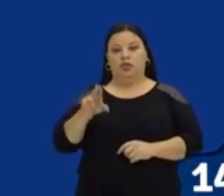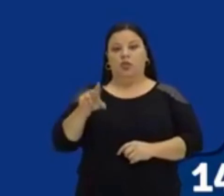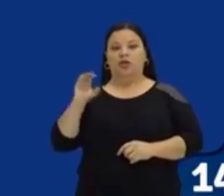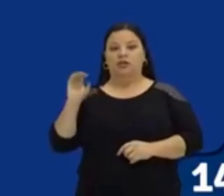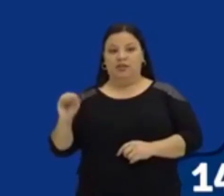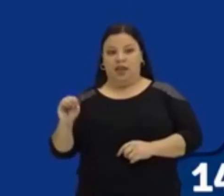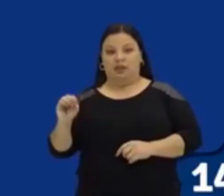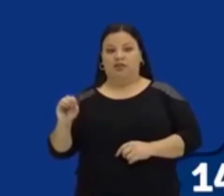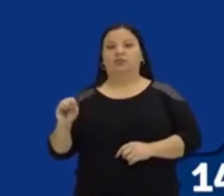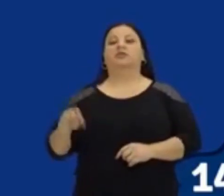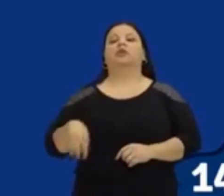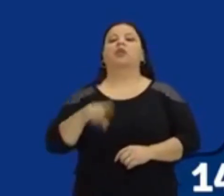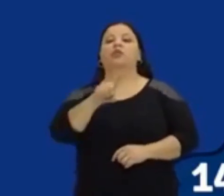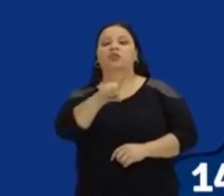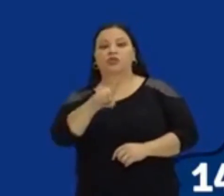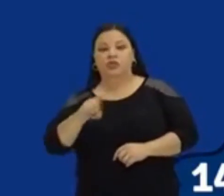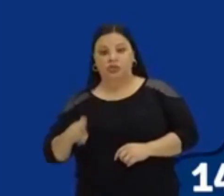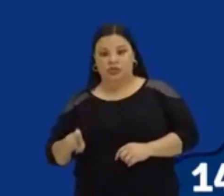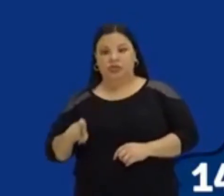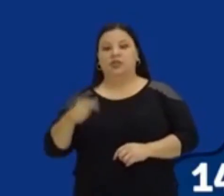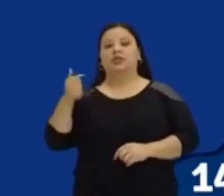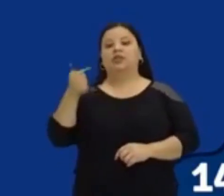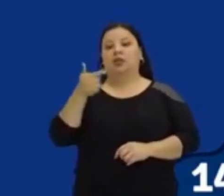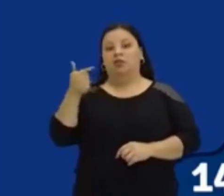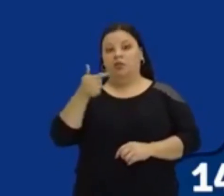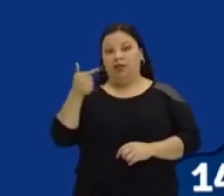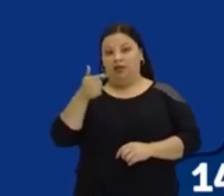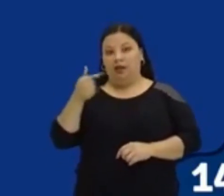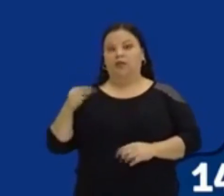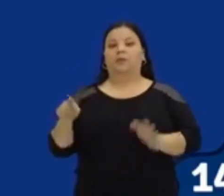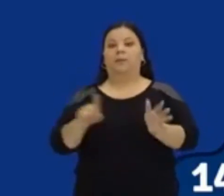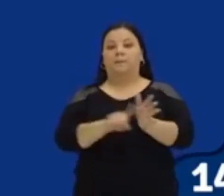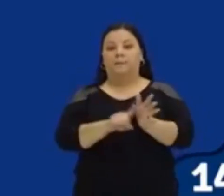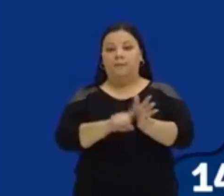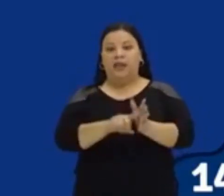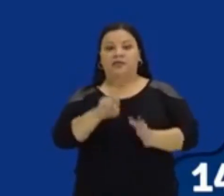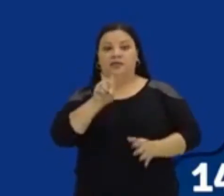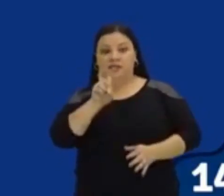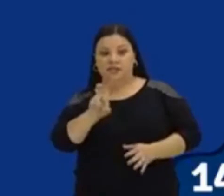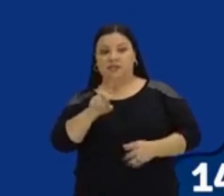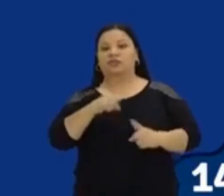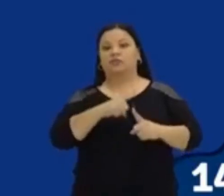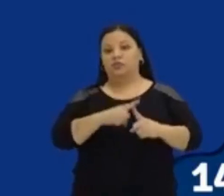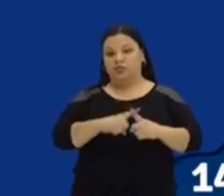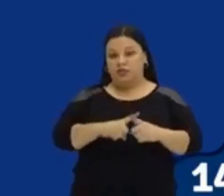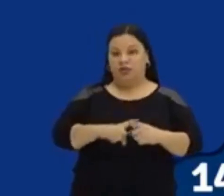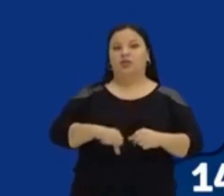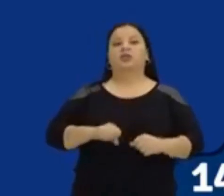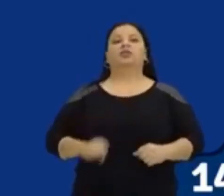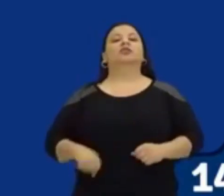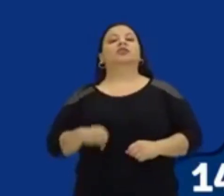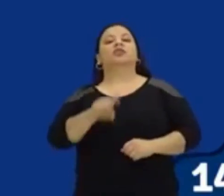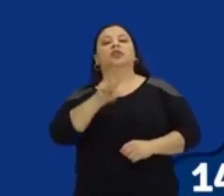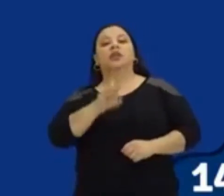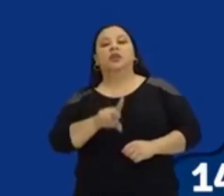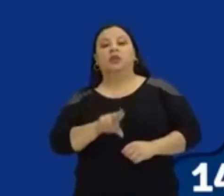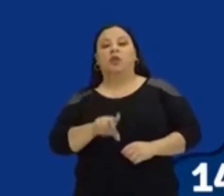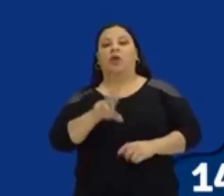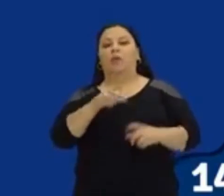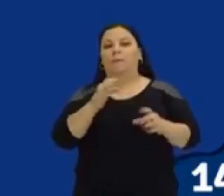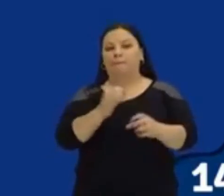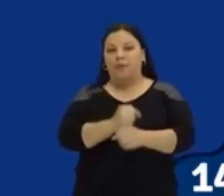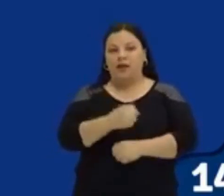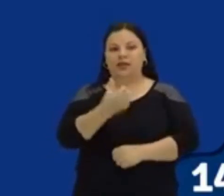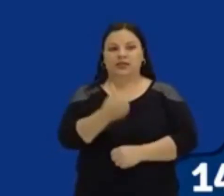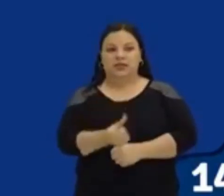5x mais 6 e tudo isso vai ser, então, igual a zero. Tenho aí a minha equação